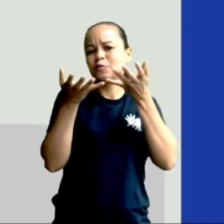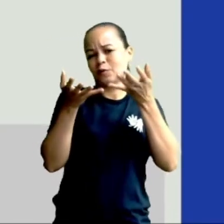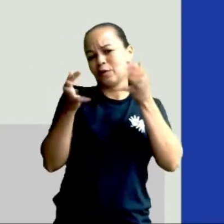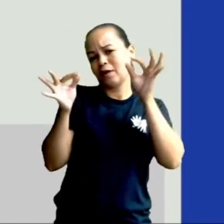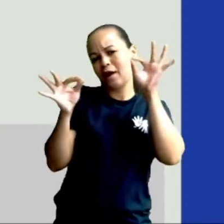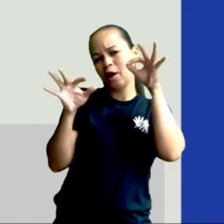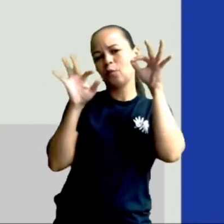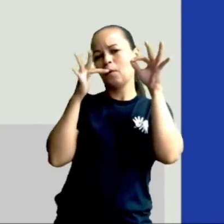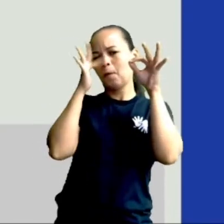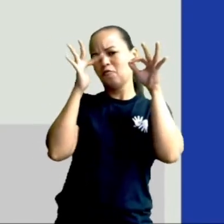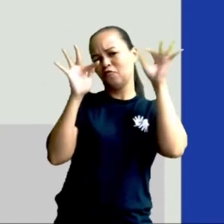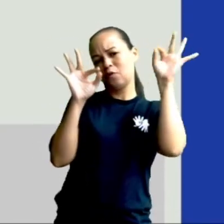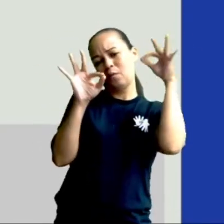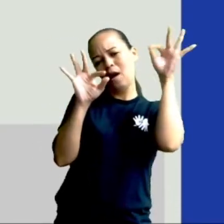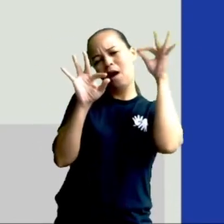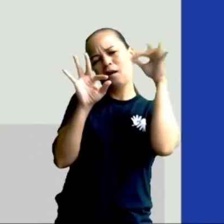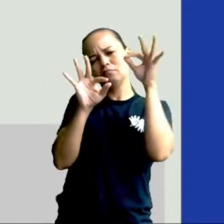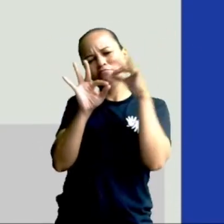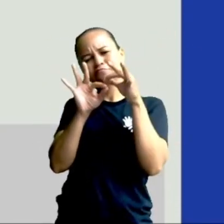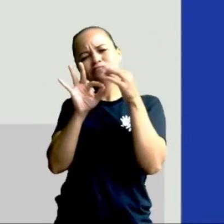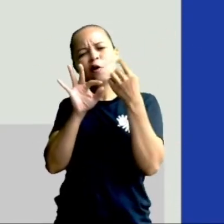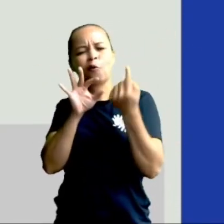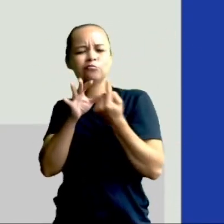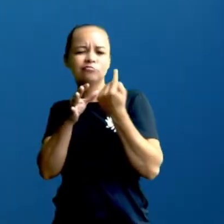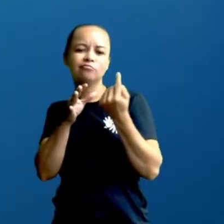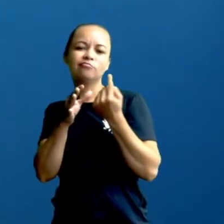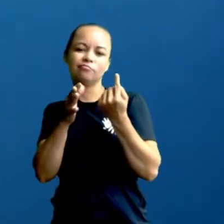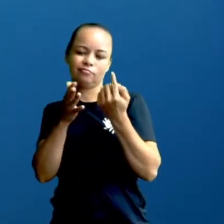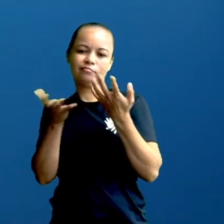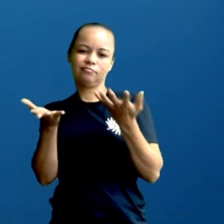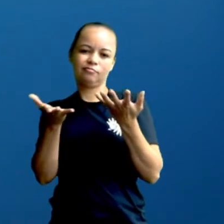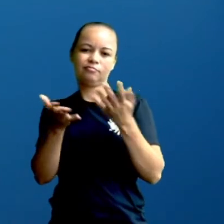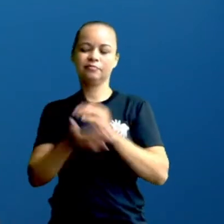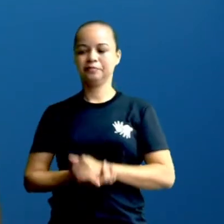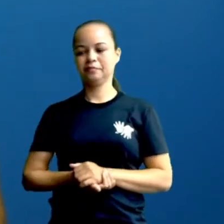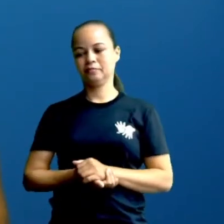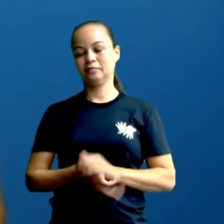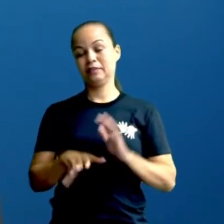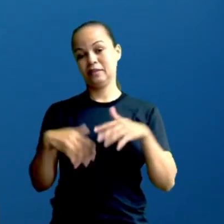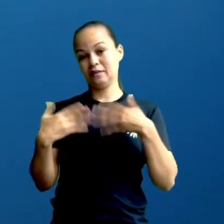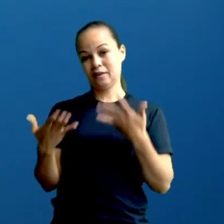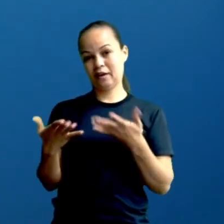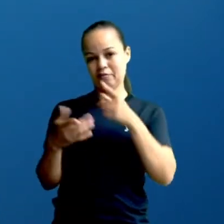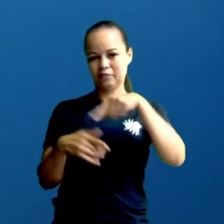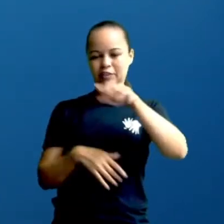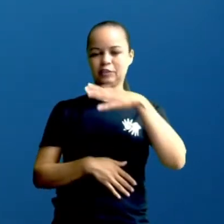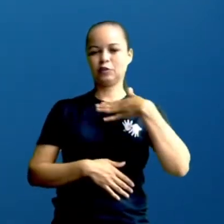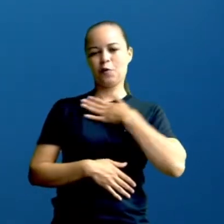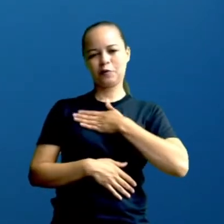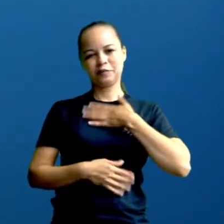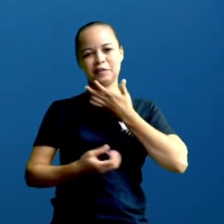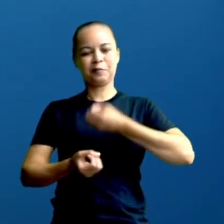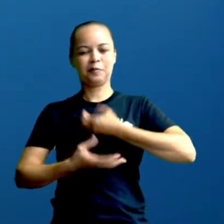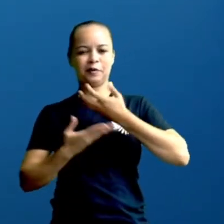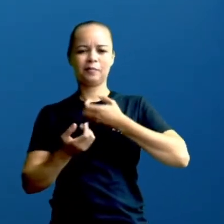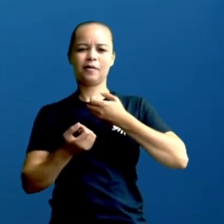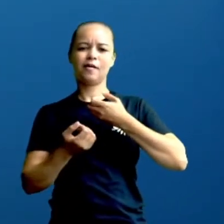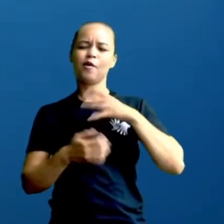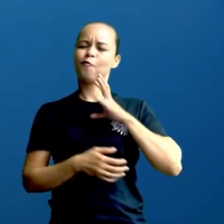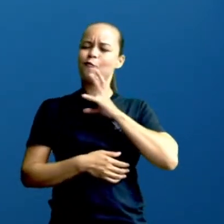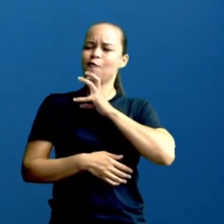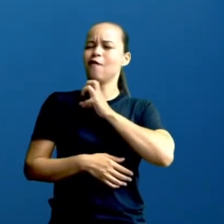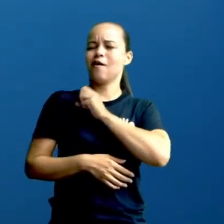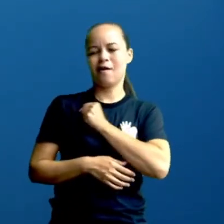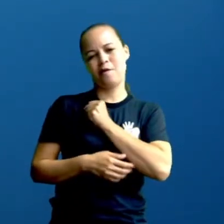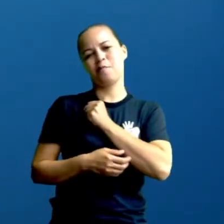que hoje estou tão sozinho. E aí, pessoal, gostaram do poema? Ai, amo poesia.